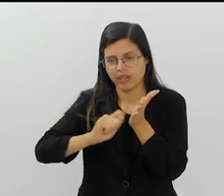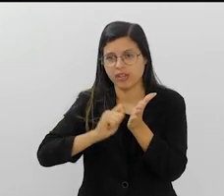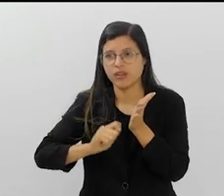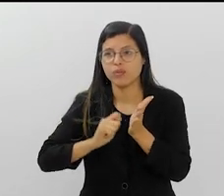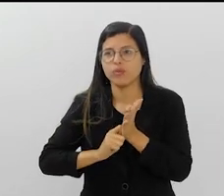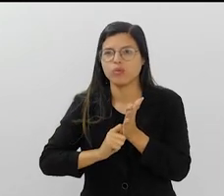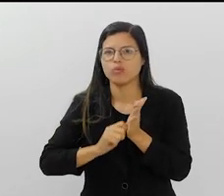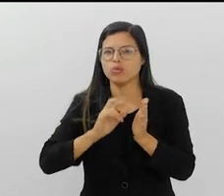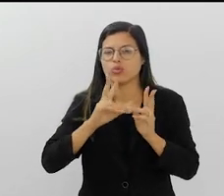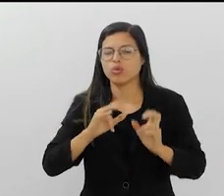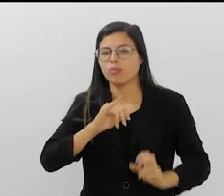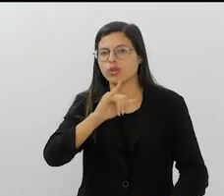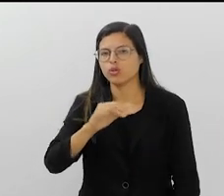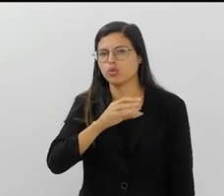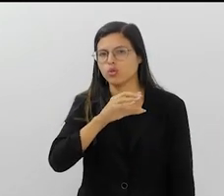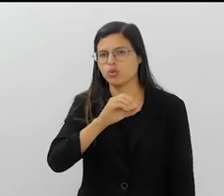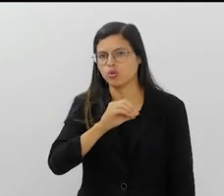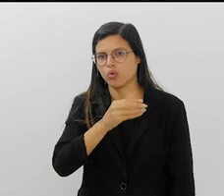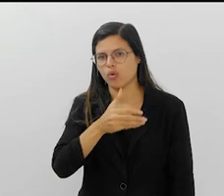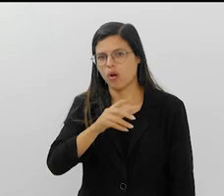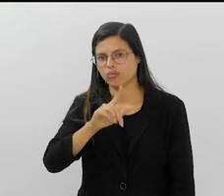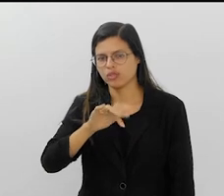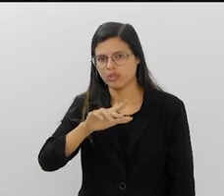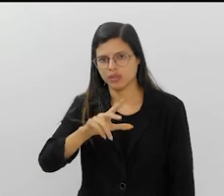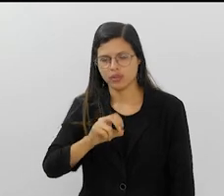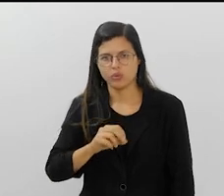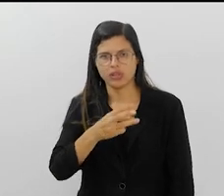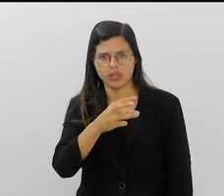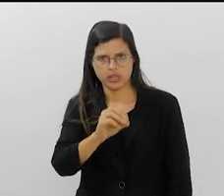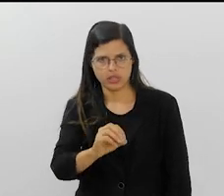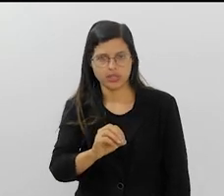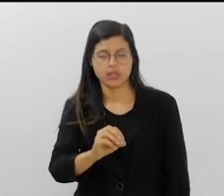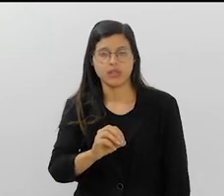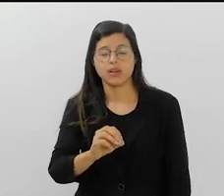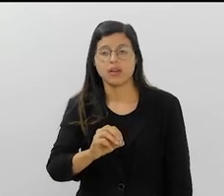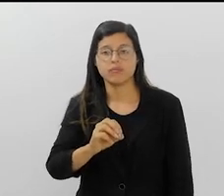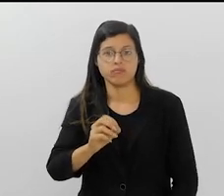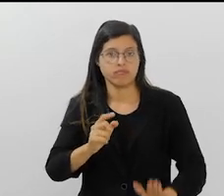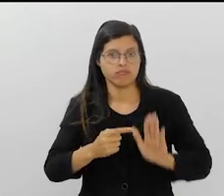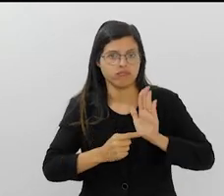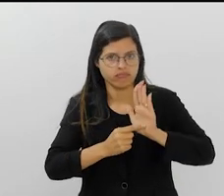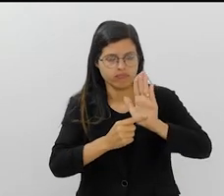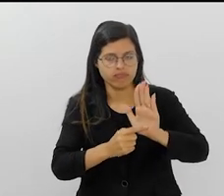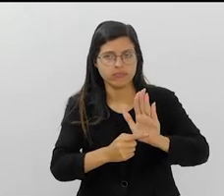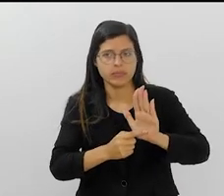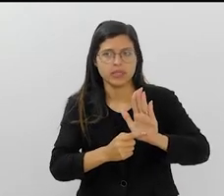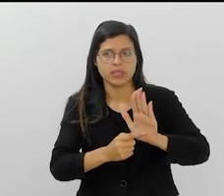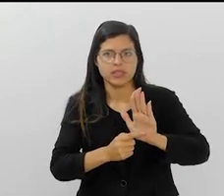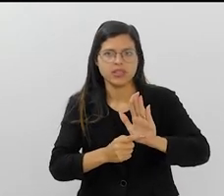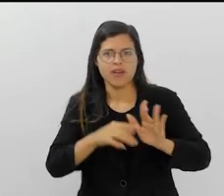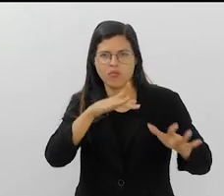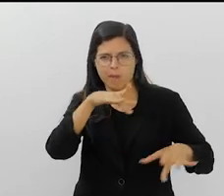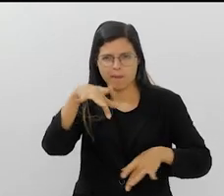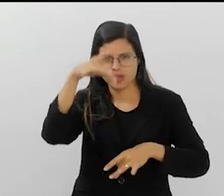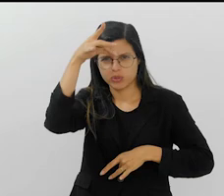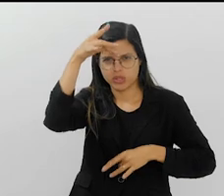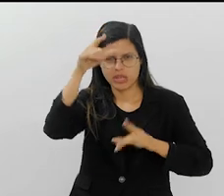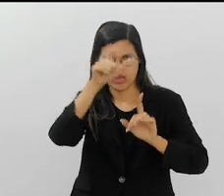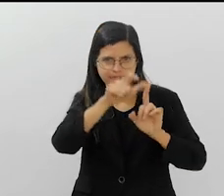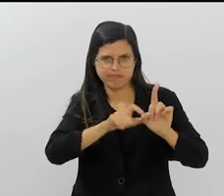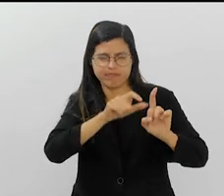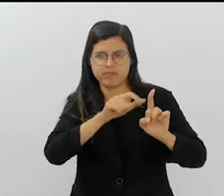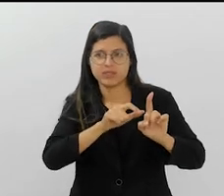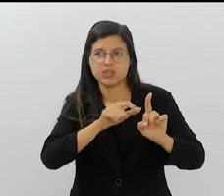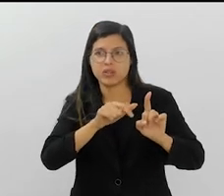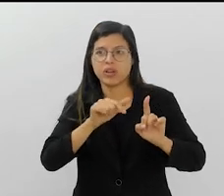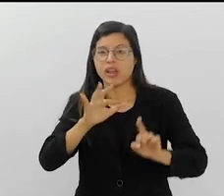escrevendo, a história do Joãozinho 30. E aí eu fui apresentado a um personagem, que eu só